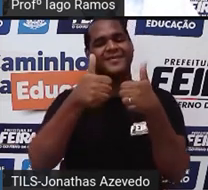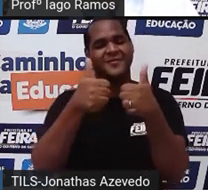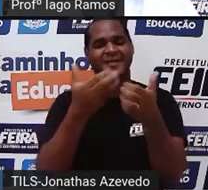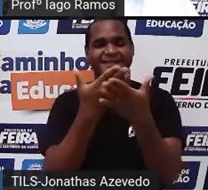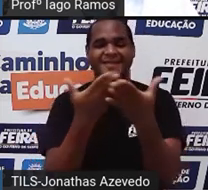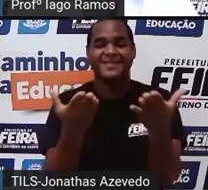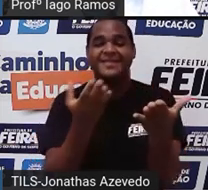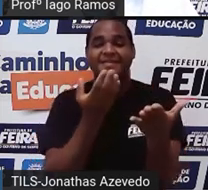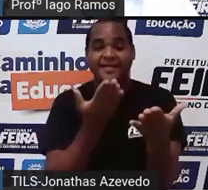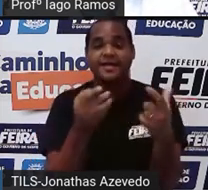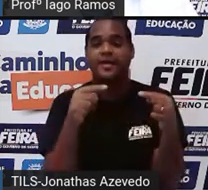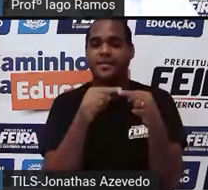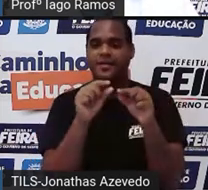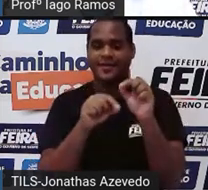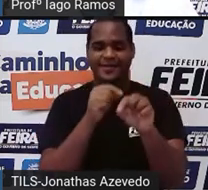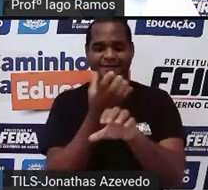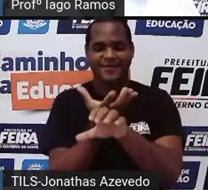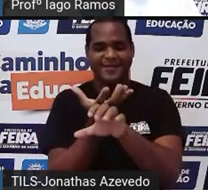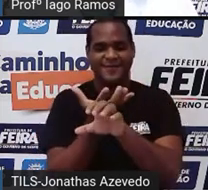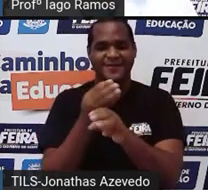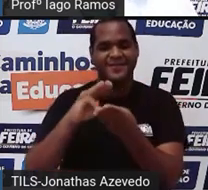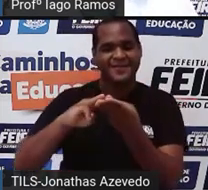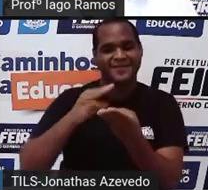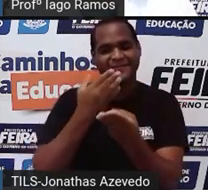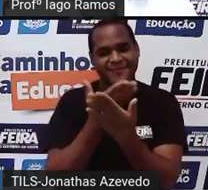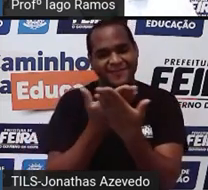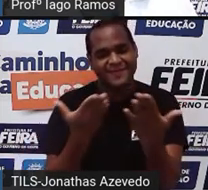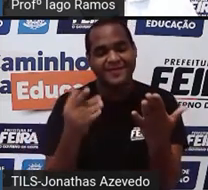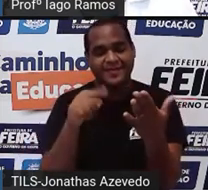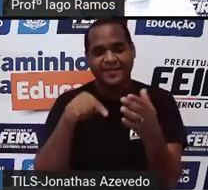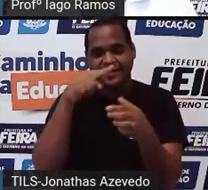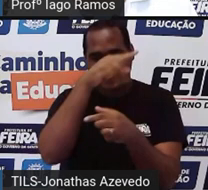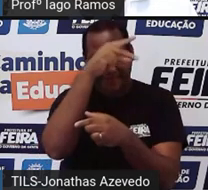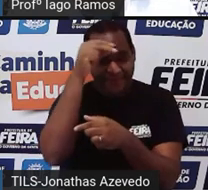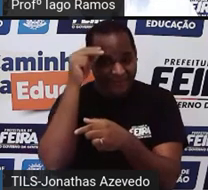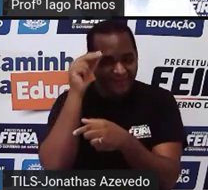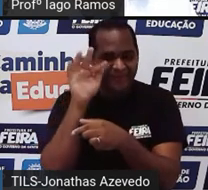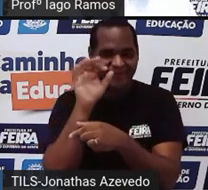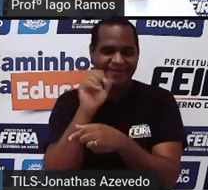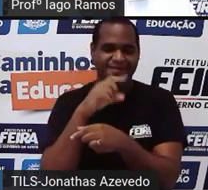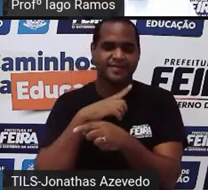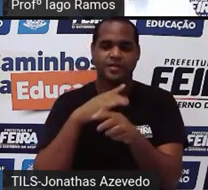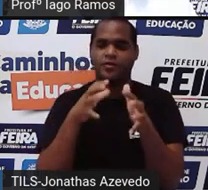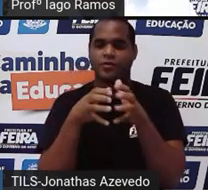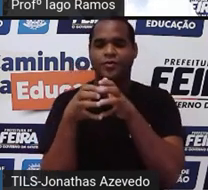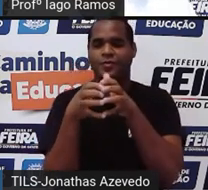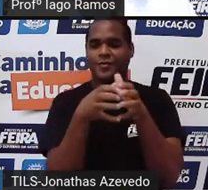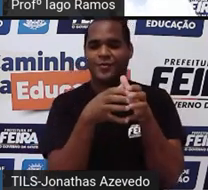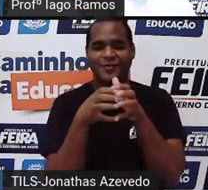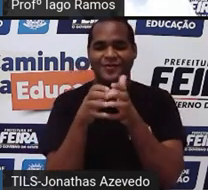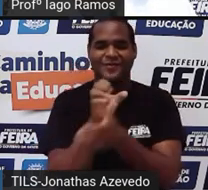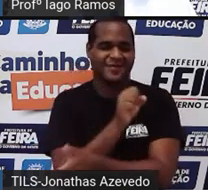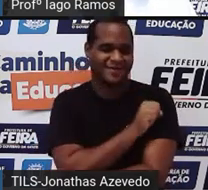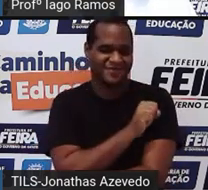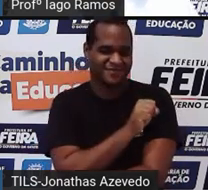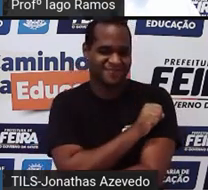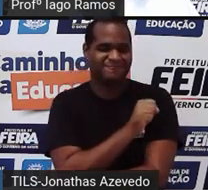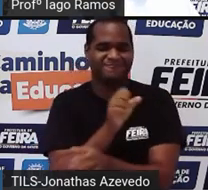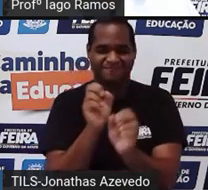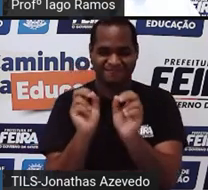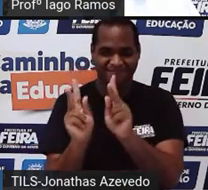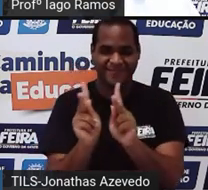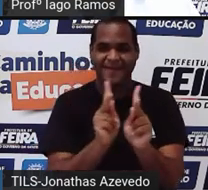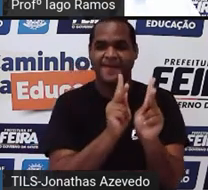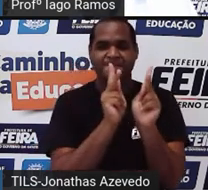Aula de matemática para você que é estudante da nossa rede de ensino, das turmas de oitavo ano, tá bom?